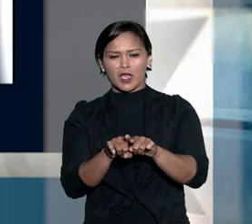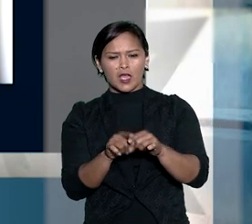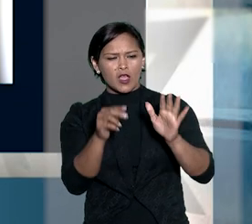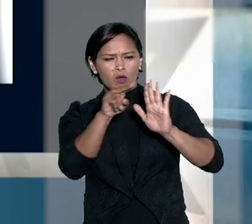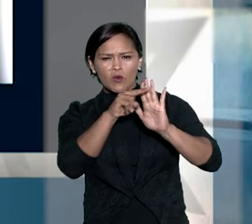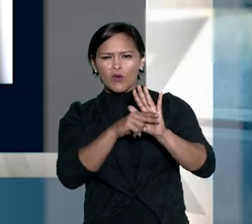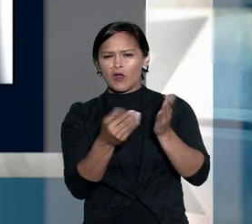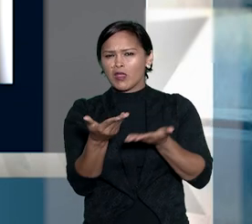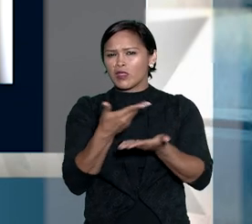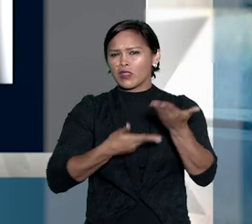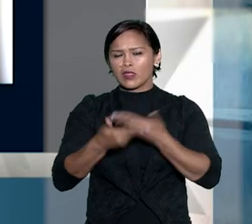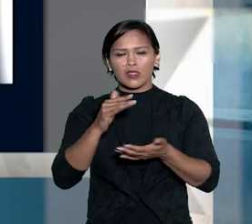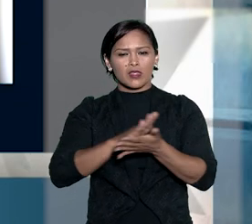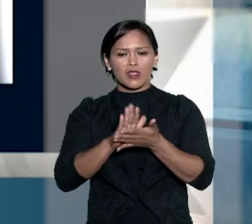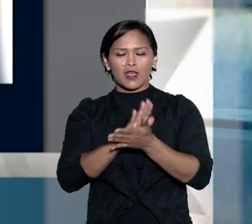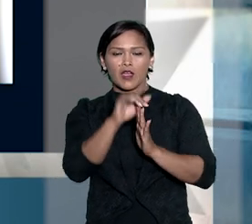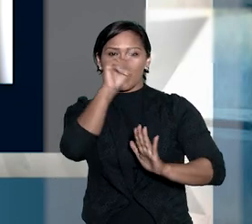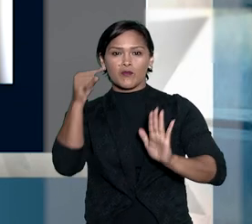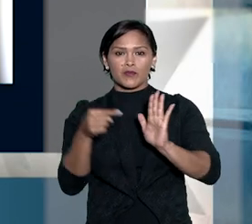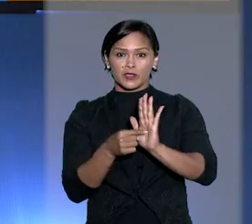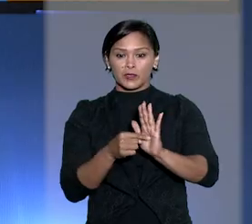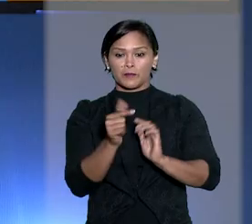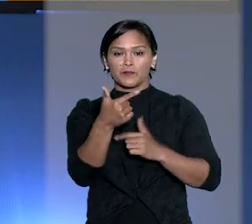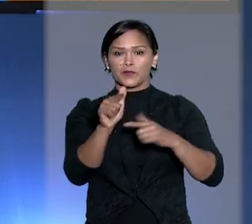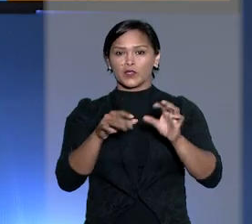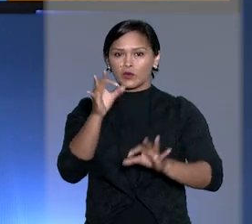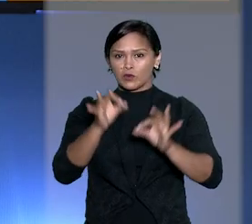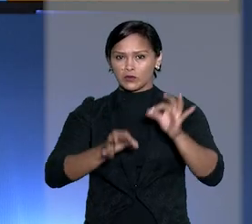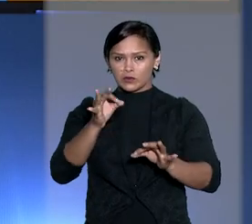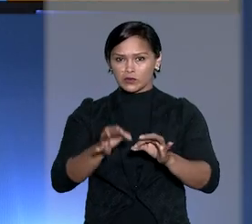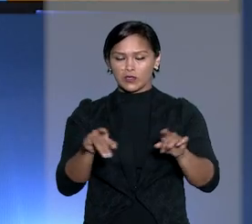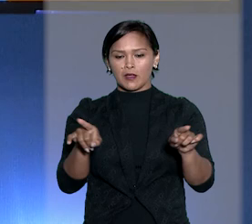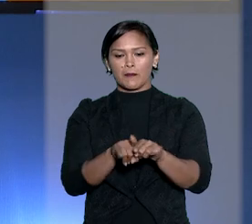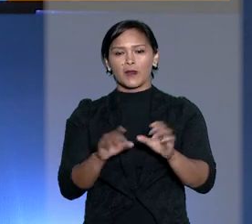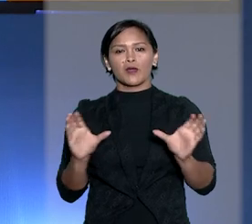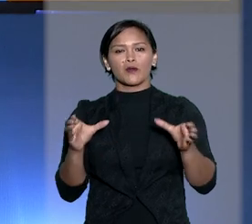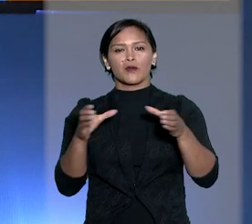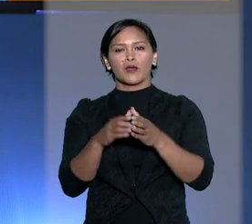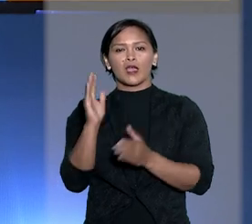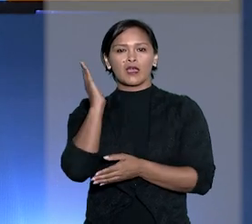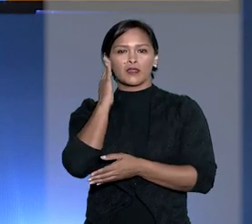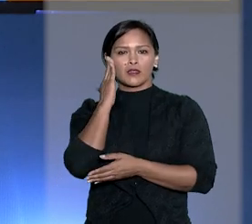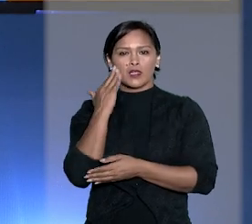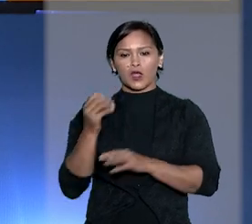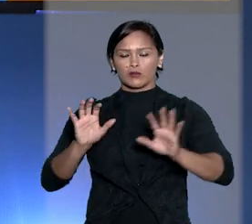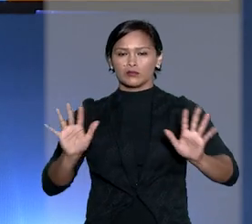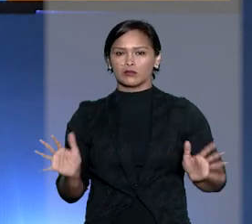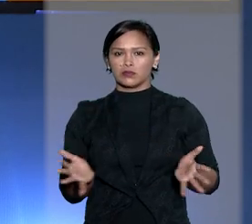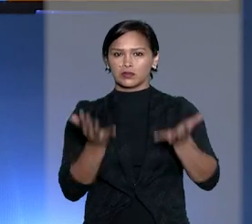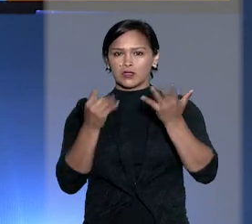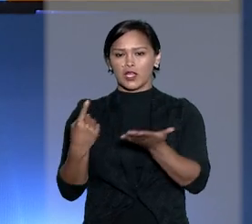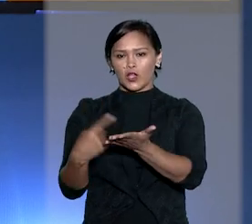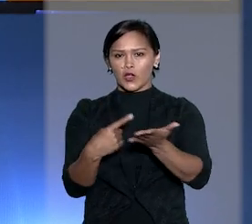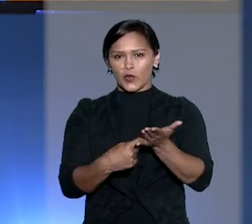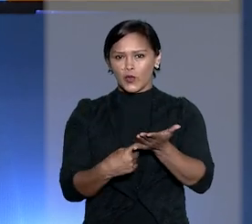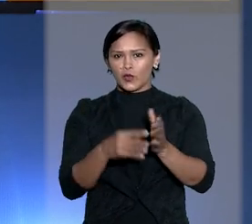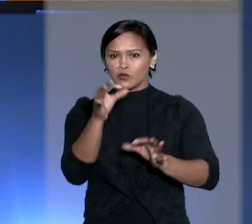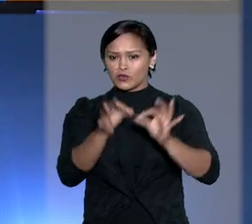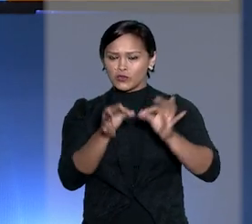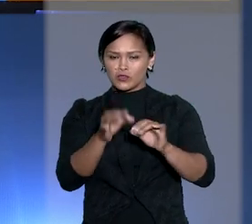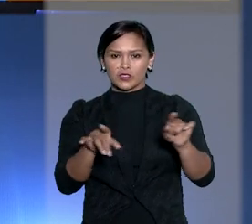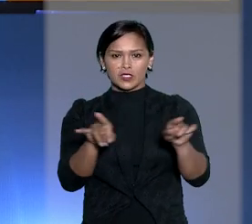que não faziam parte do objeto da denúncia. Em outro julgamento, o colegiado entendeu que a celebração de acordo